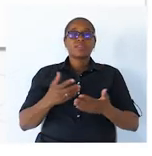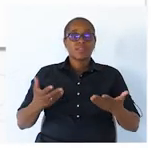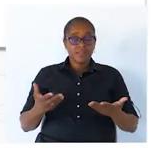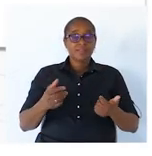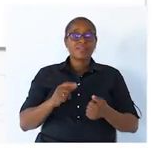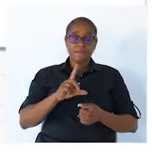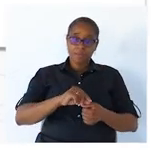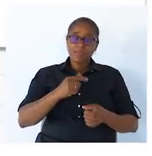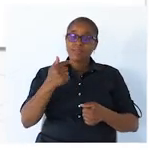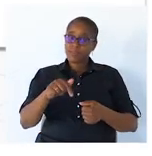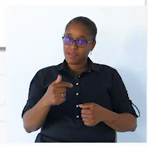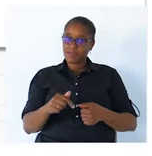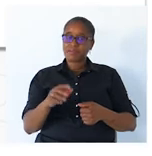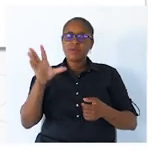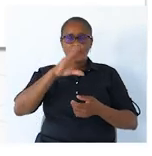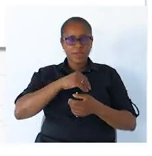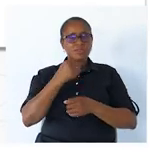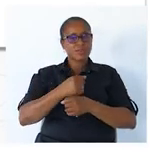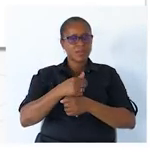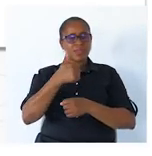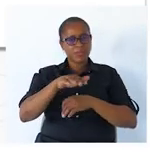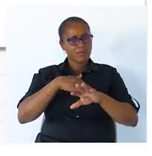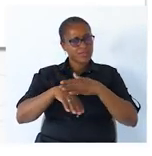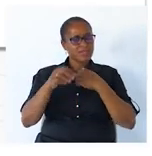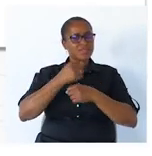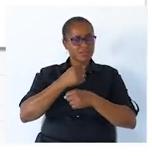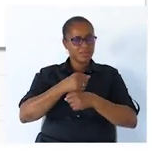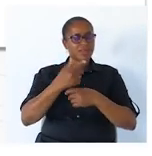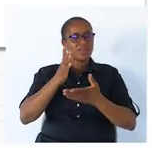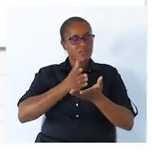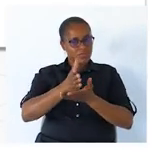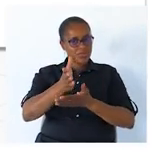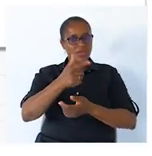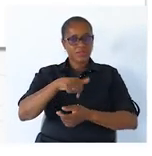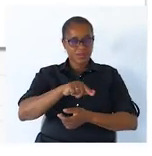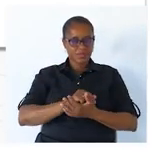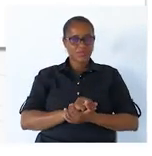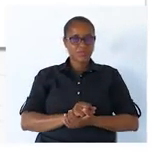ainda temos mais exercícios. É bom fazer exercícios. Vamos continuar.